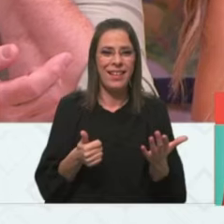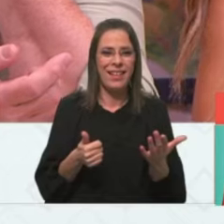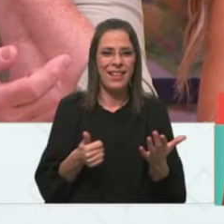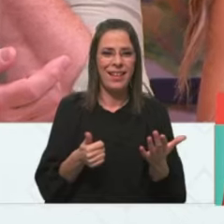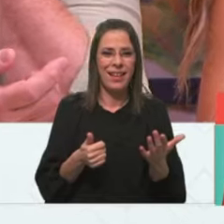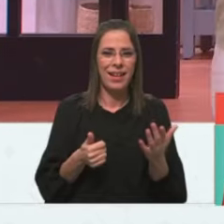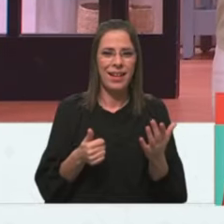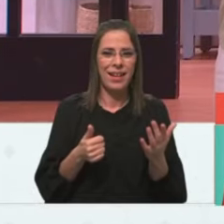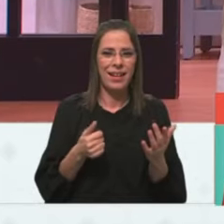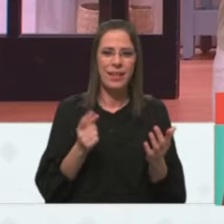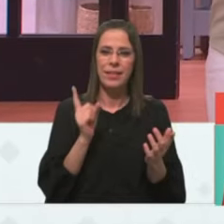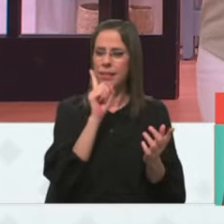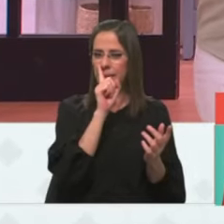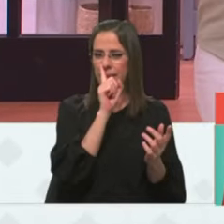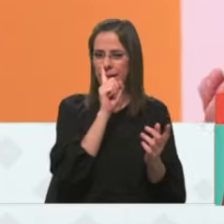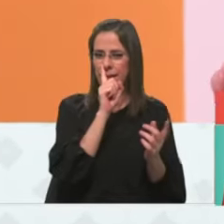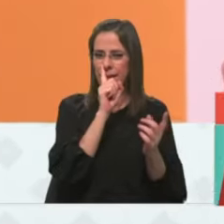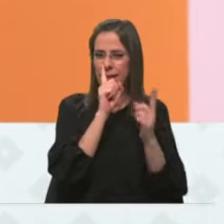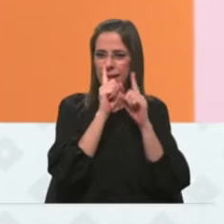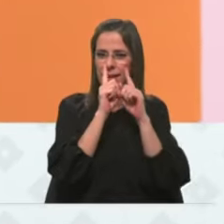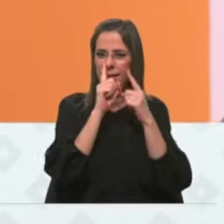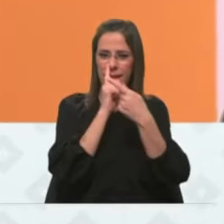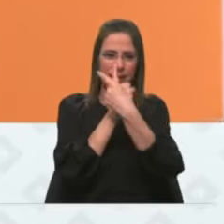Como é que é? assim...